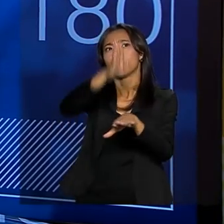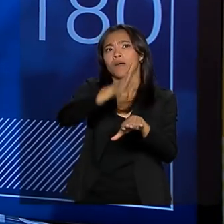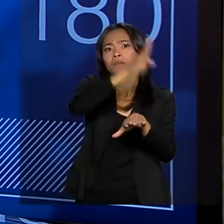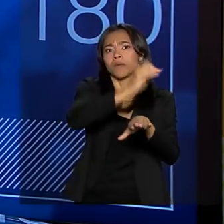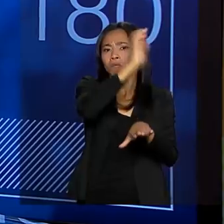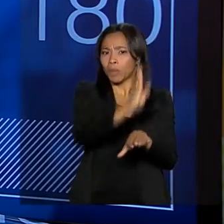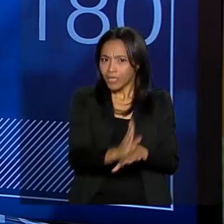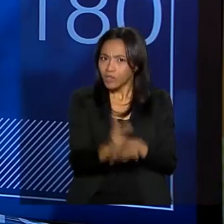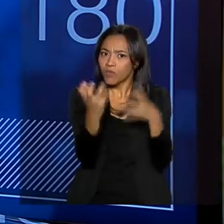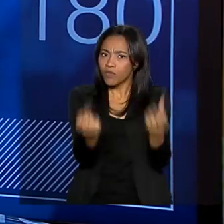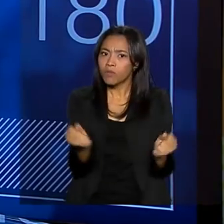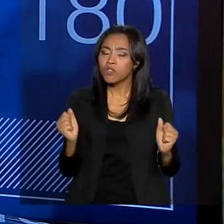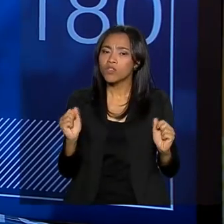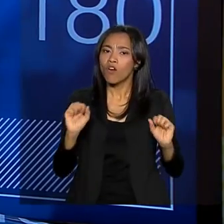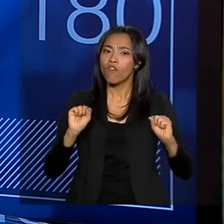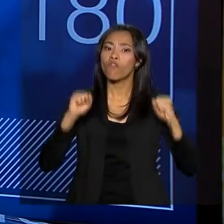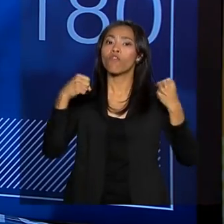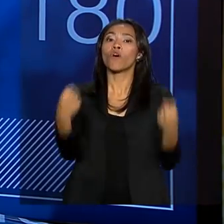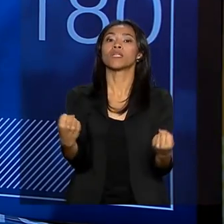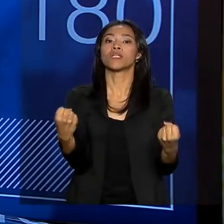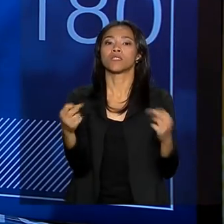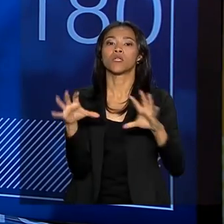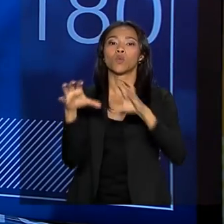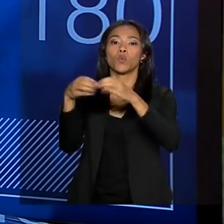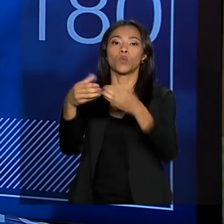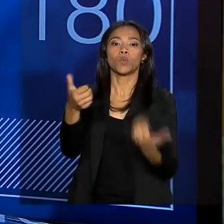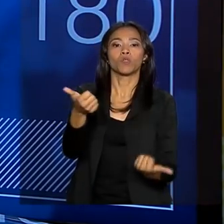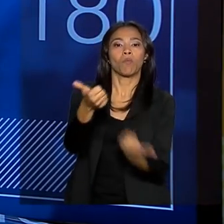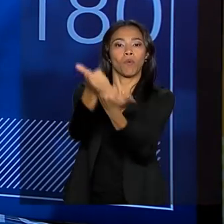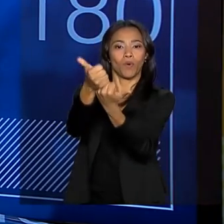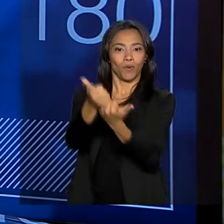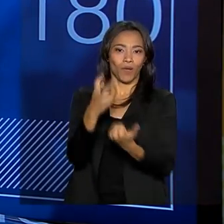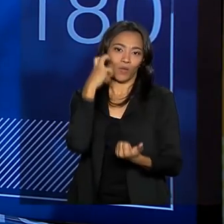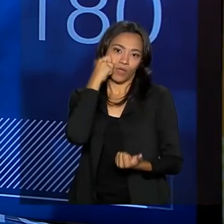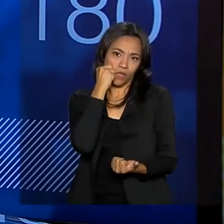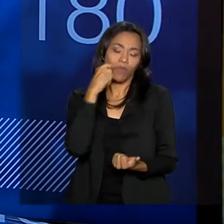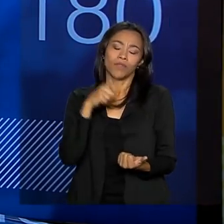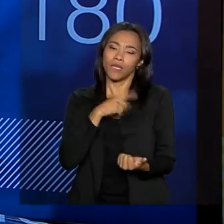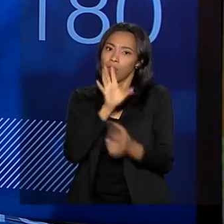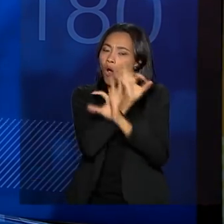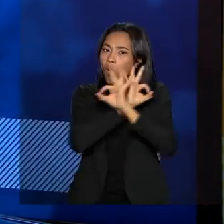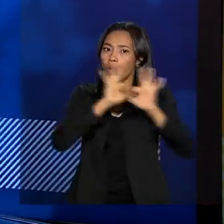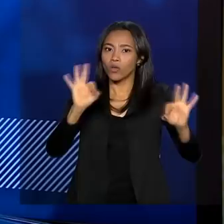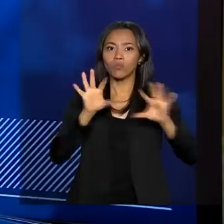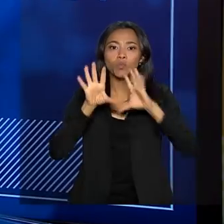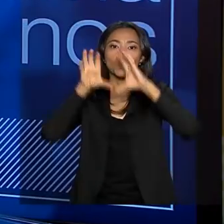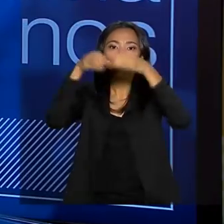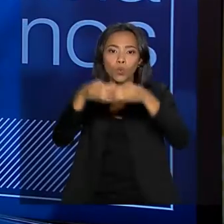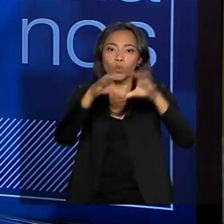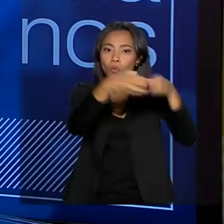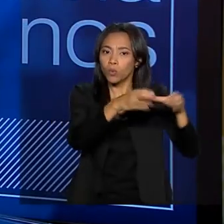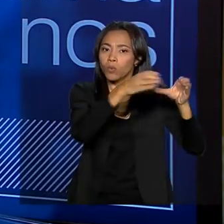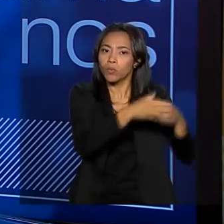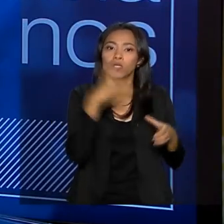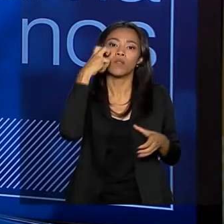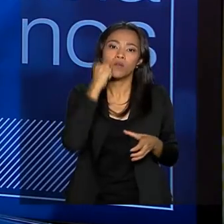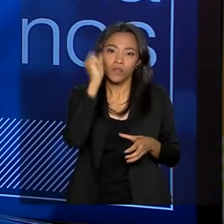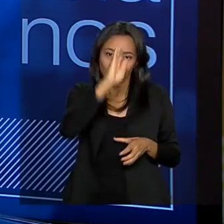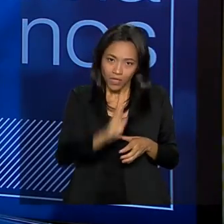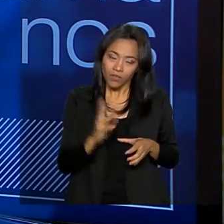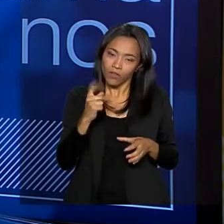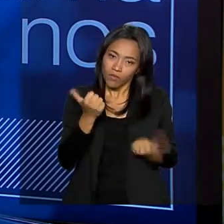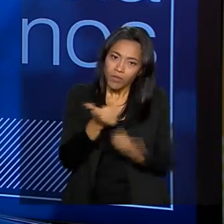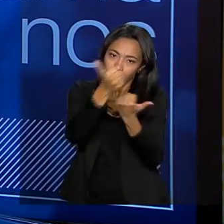e vamos fortalecer os grupos de apoio à adoção. Nós temos excelentes grupos no Brasil de apoio à adoção e vamos estar